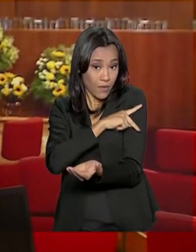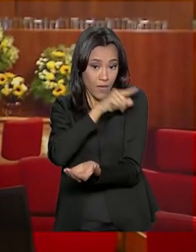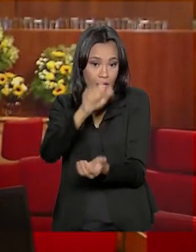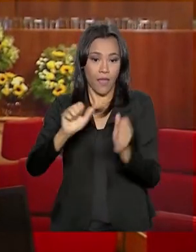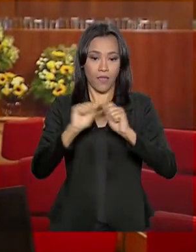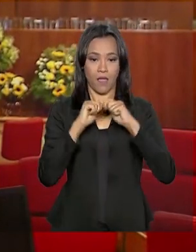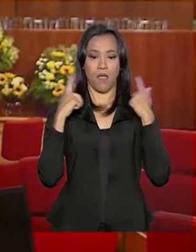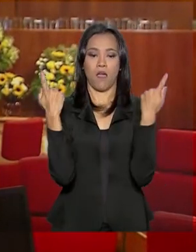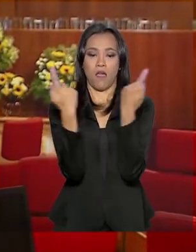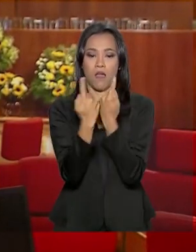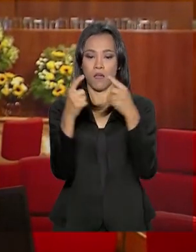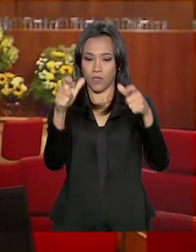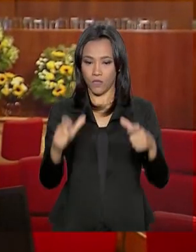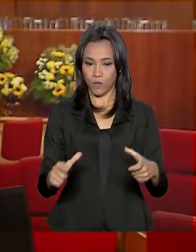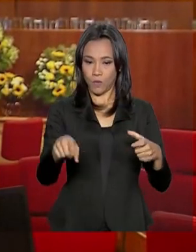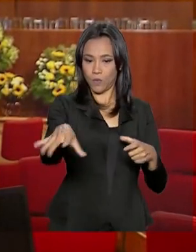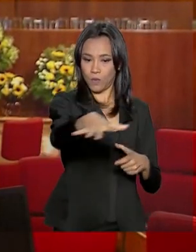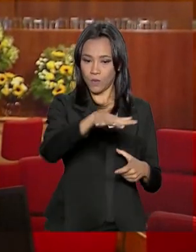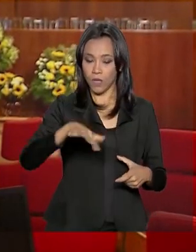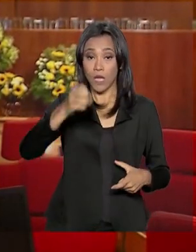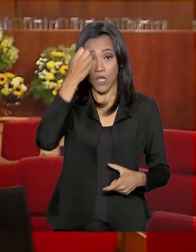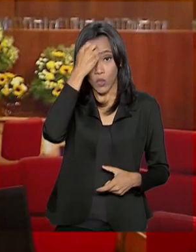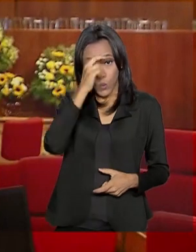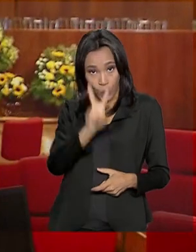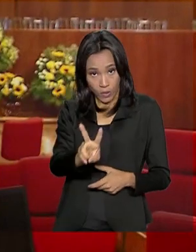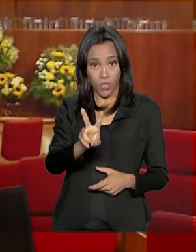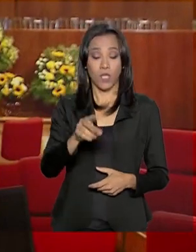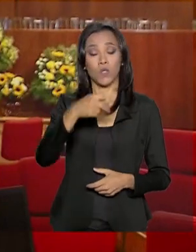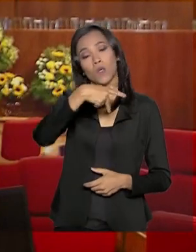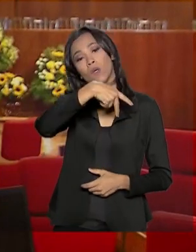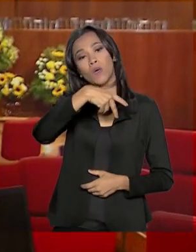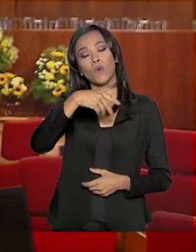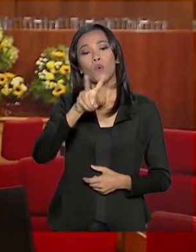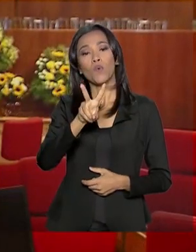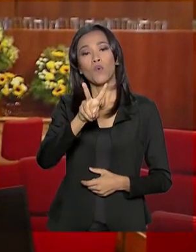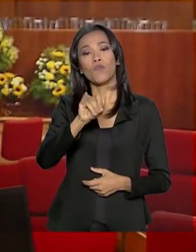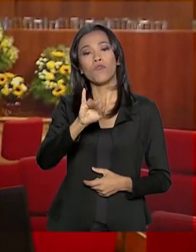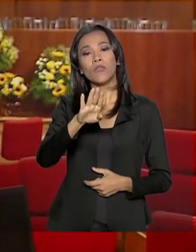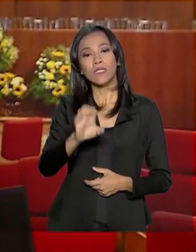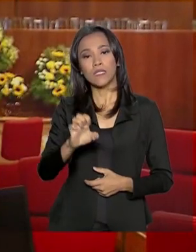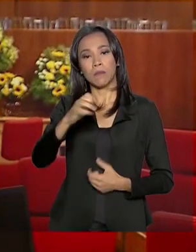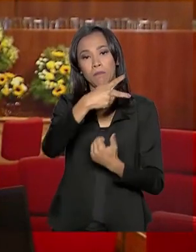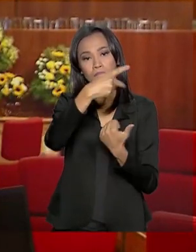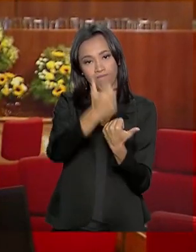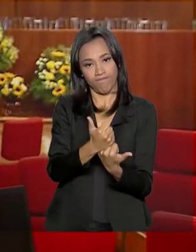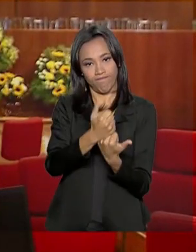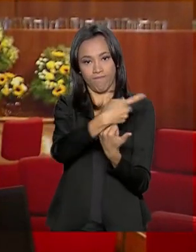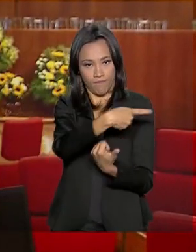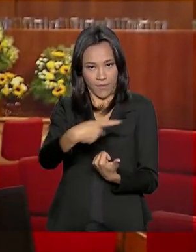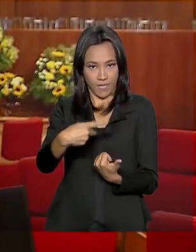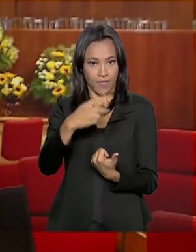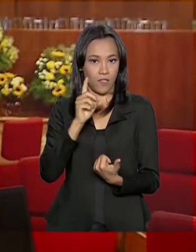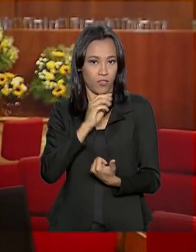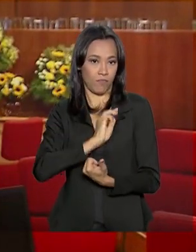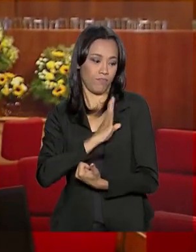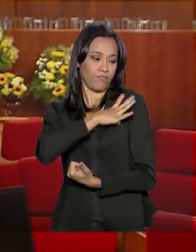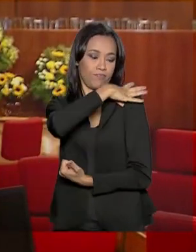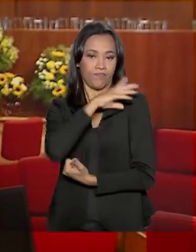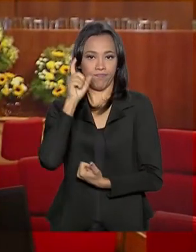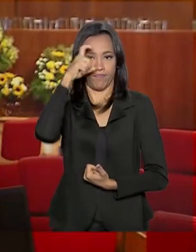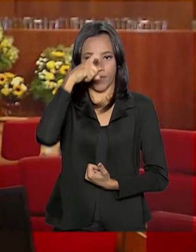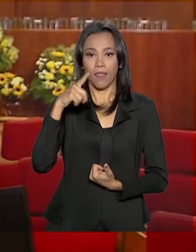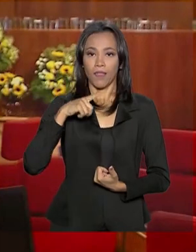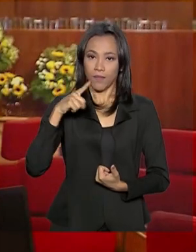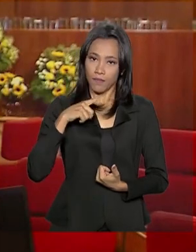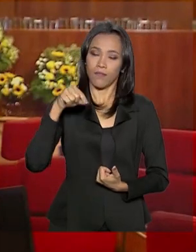do Piauí. Nestes dois dias, Hamilton Mourão tem uma agenda extensa aqui no Estado. Aqui na Assembleia Legislativa,